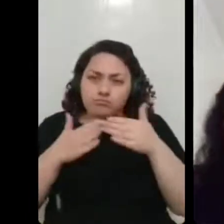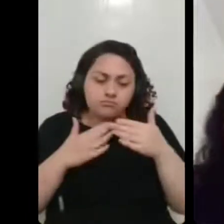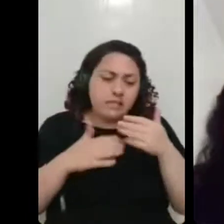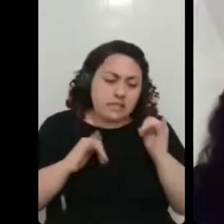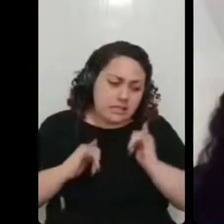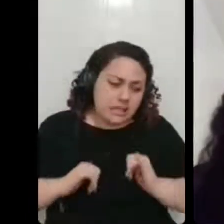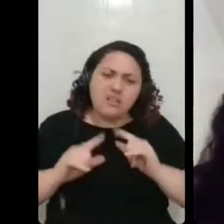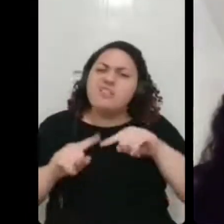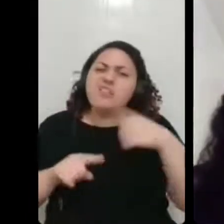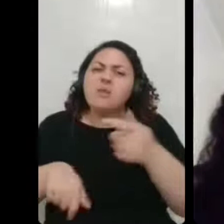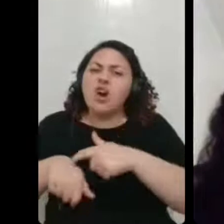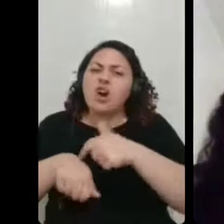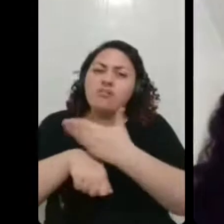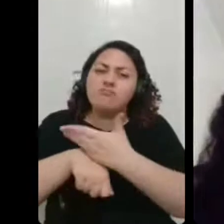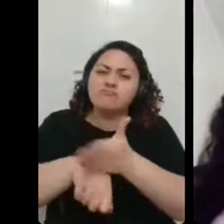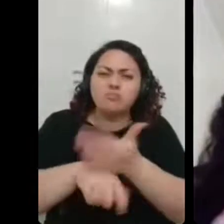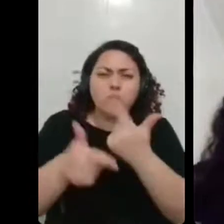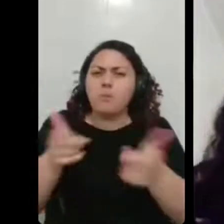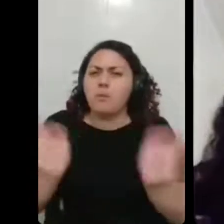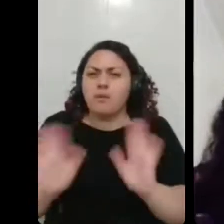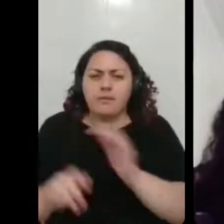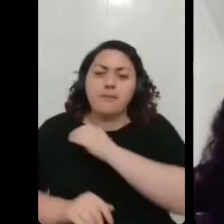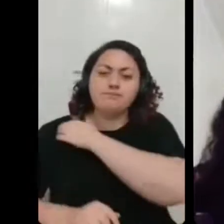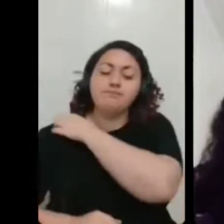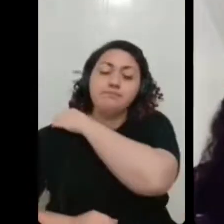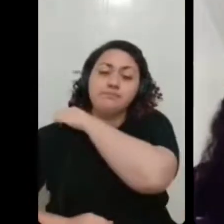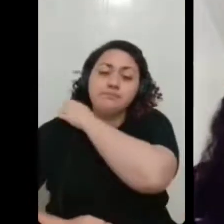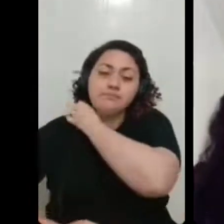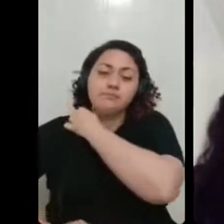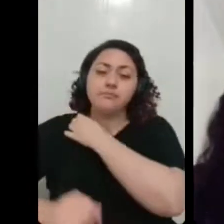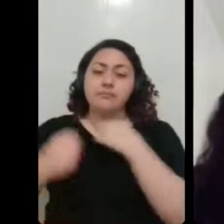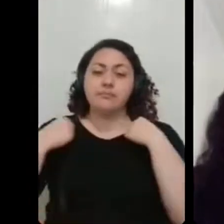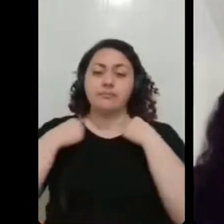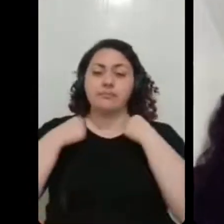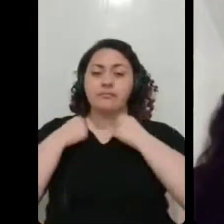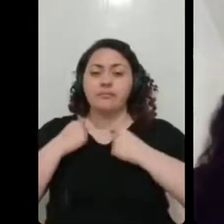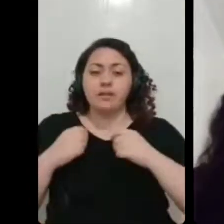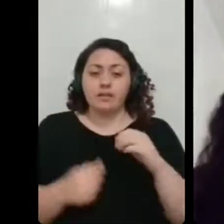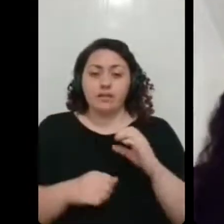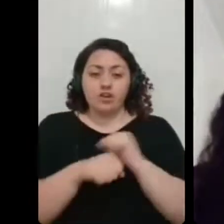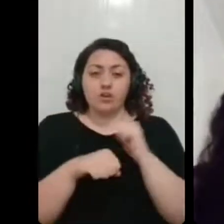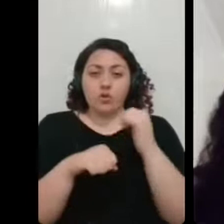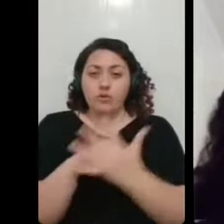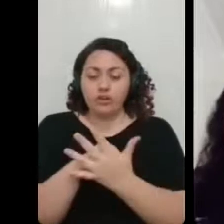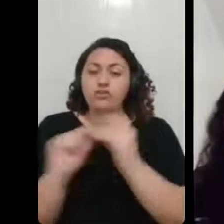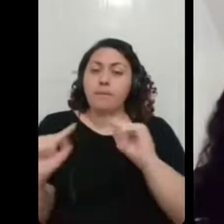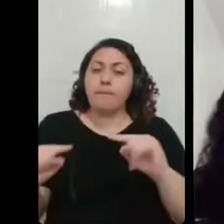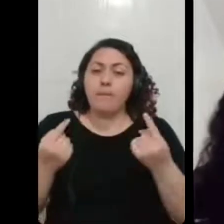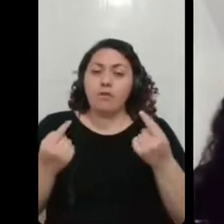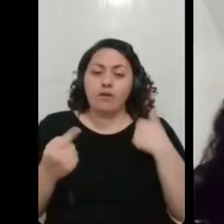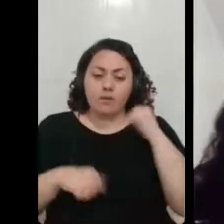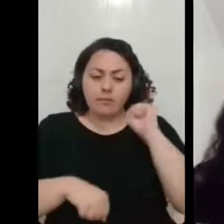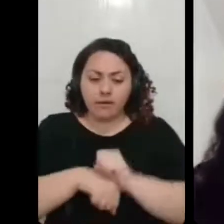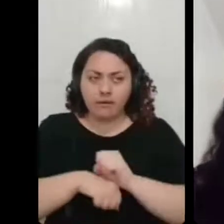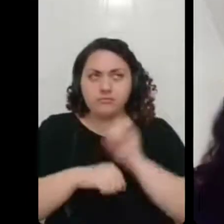dia, mas tá tudo certo. Então, assim, a covid, ela faz a gente parar e refletir sobre a gente, né? Quais são nossos limites?